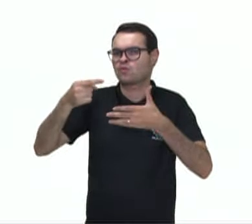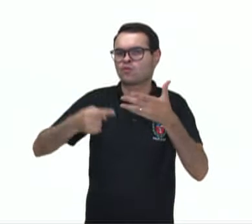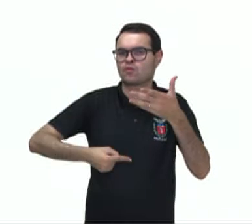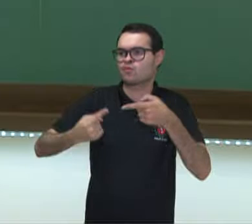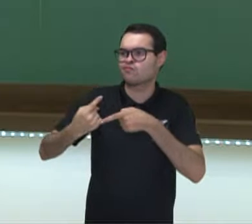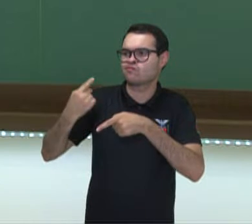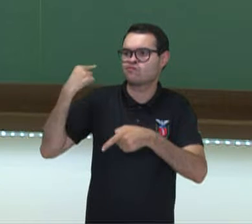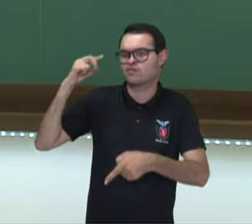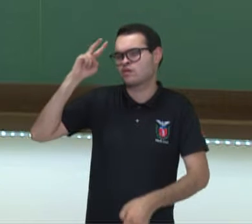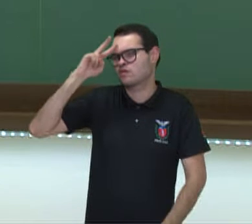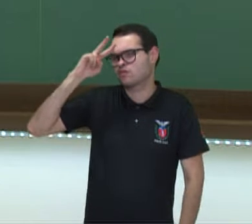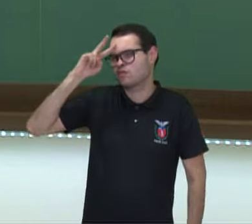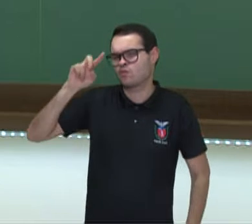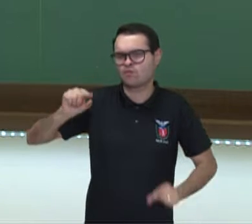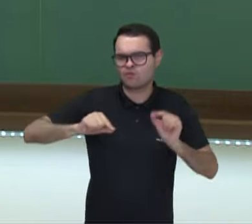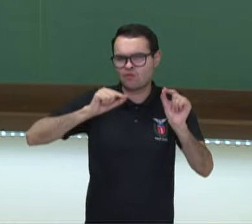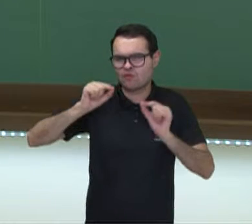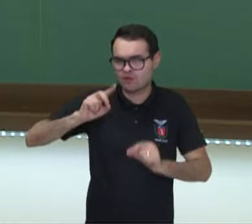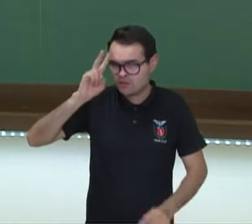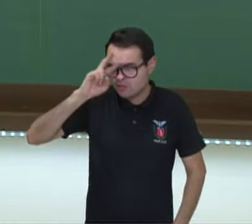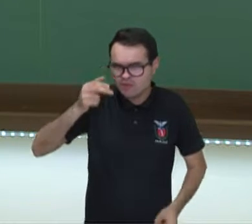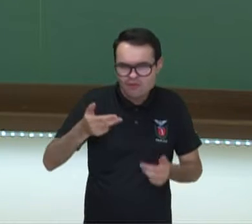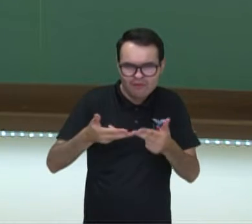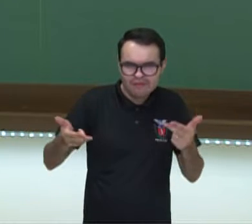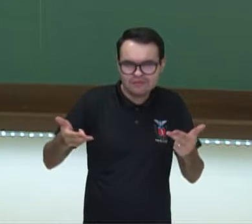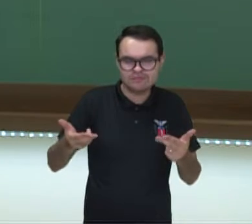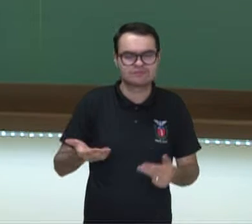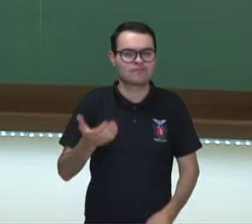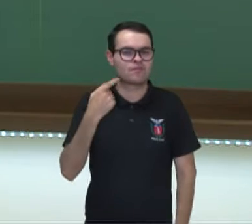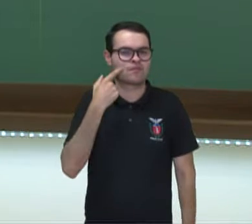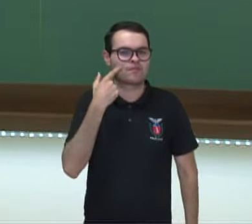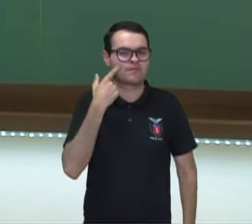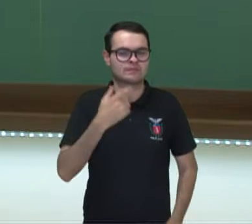Vocês conseguem relembrar algo? Vamos ver?